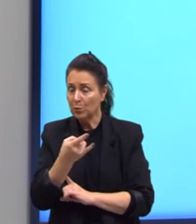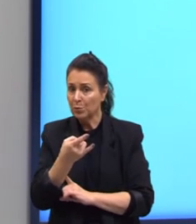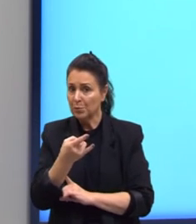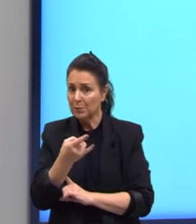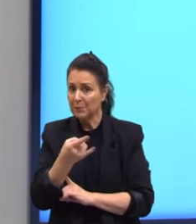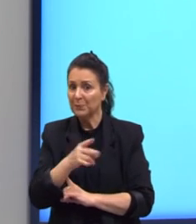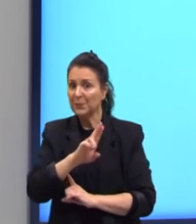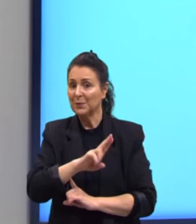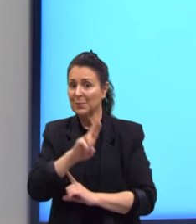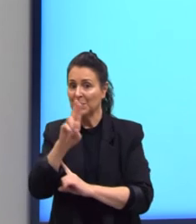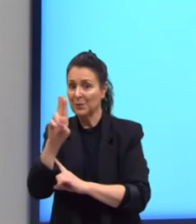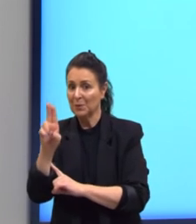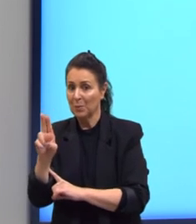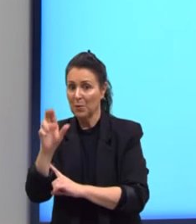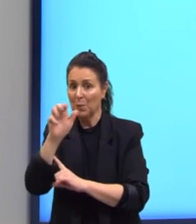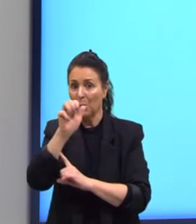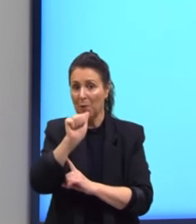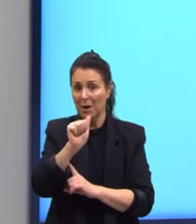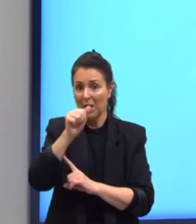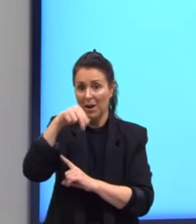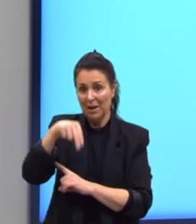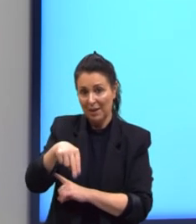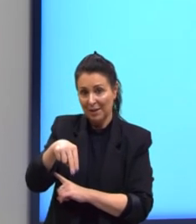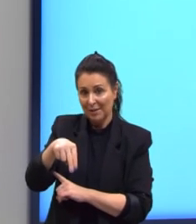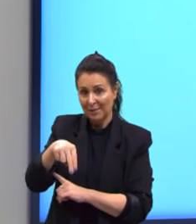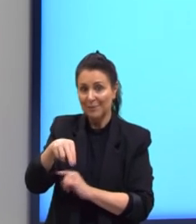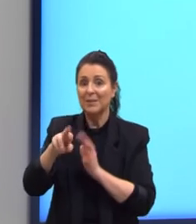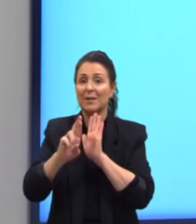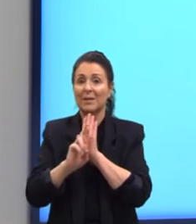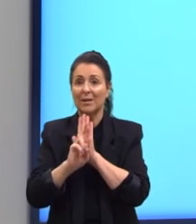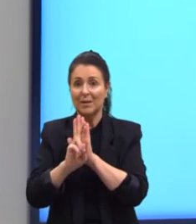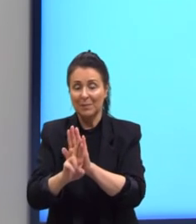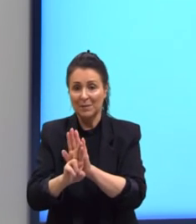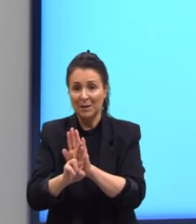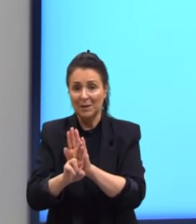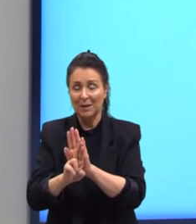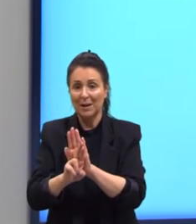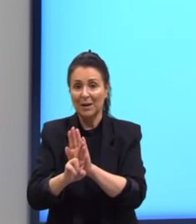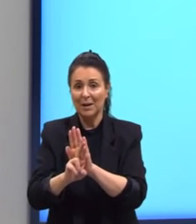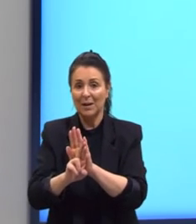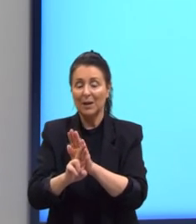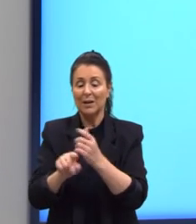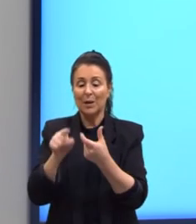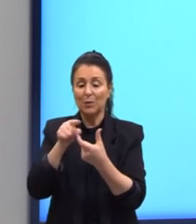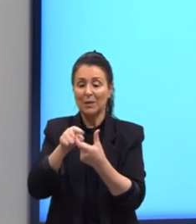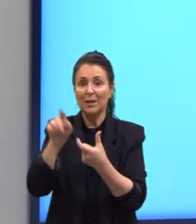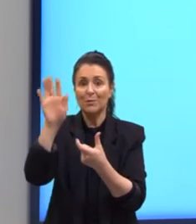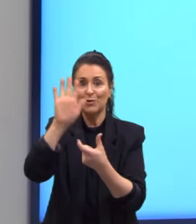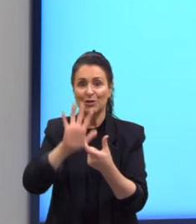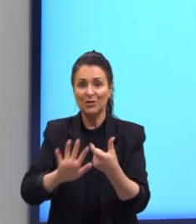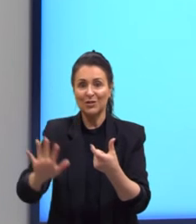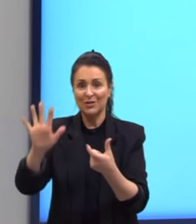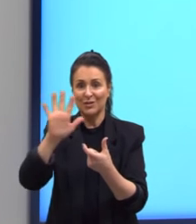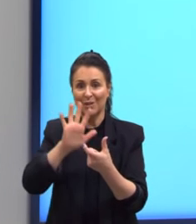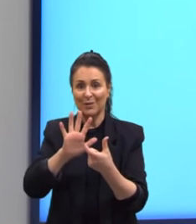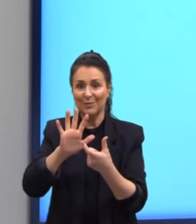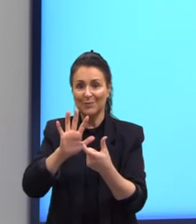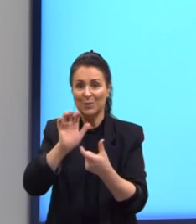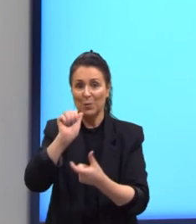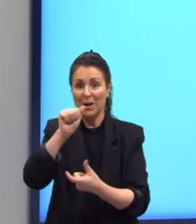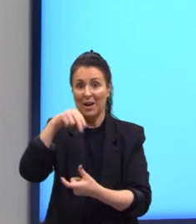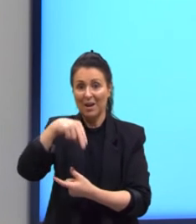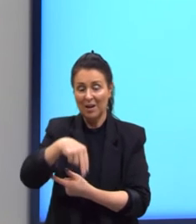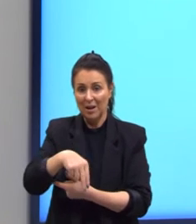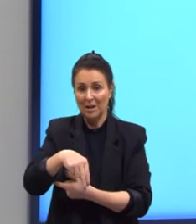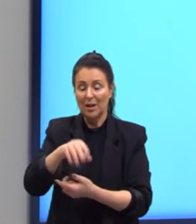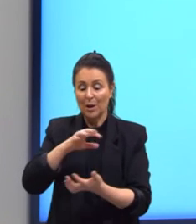então de an an ele representa o que nós chamamos de termo geral e ele representa ali no